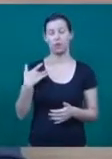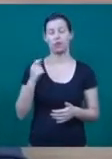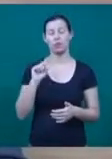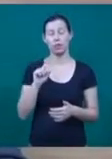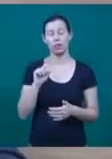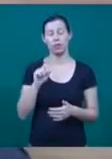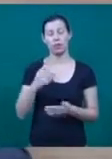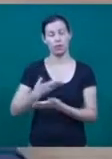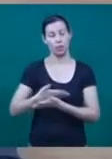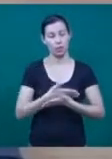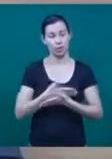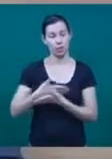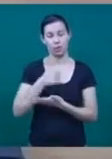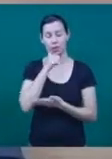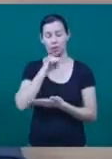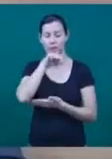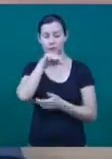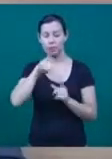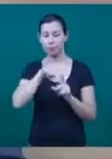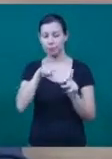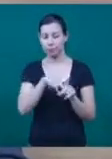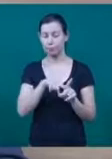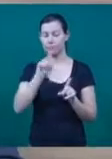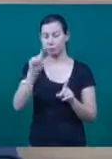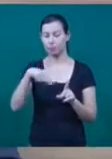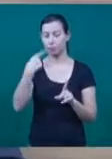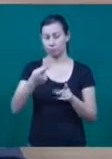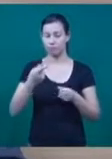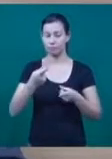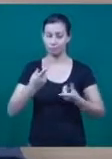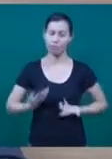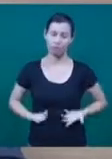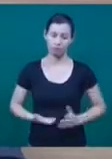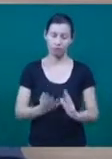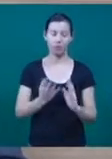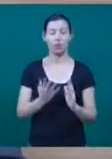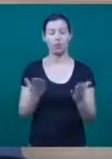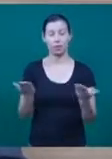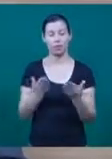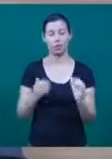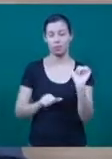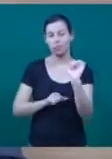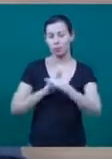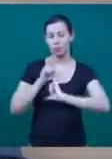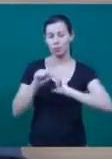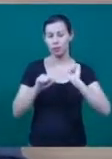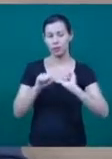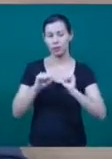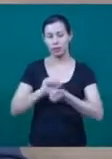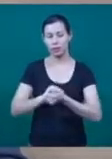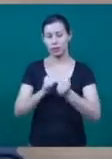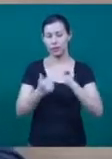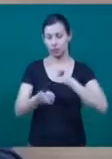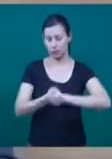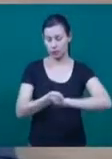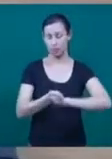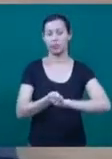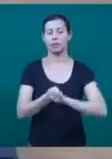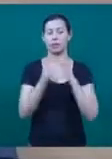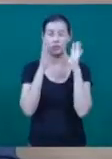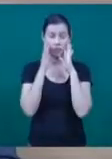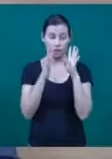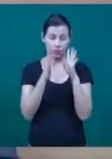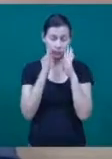saúde dos bebês e das mães também durante a gestação e, principalmente, no pós-parto. Fase de mudanças e adaptações e de muita atenção